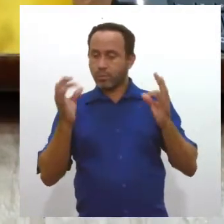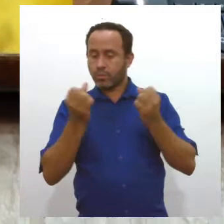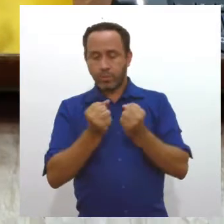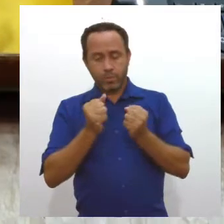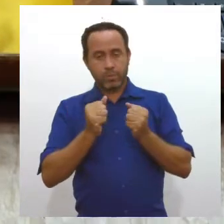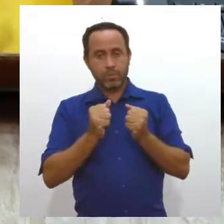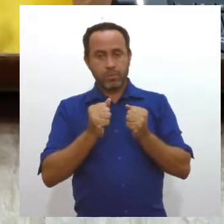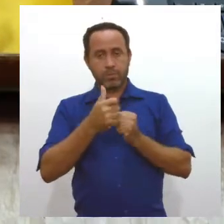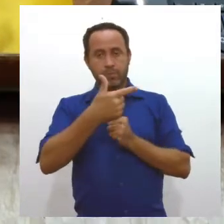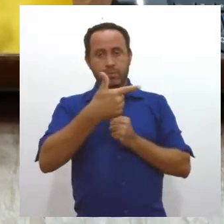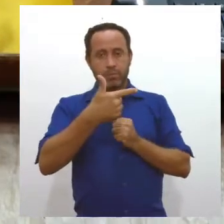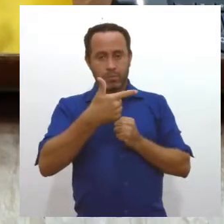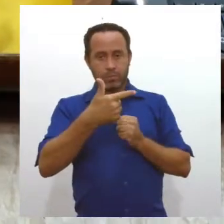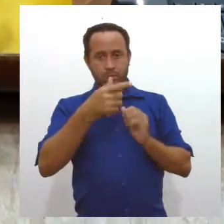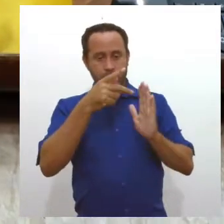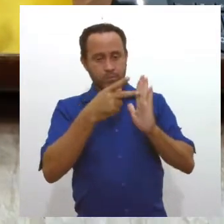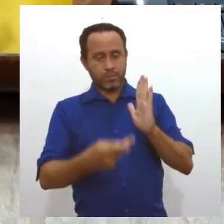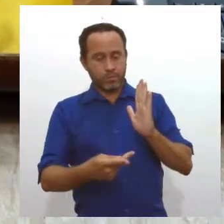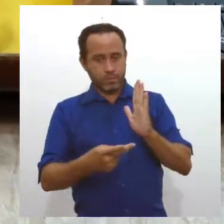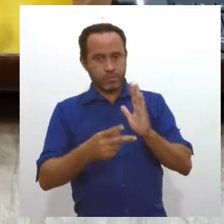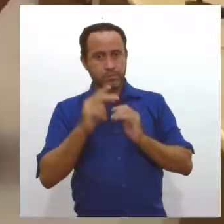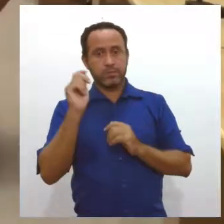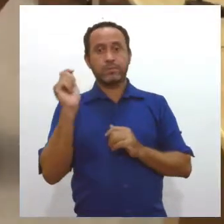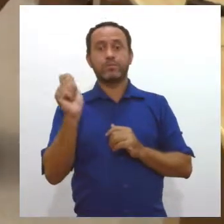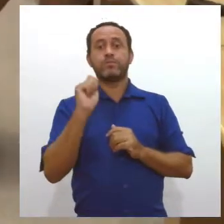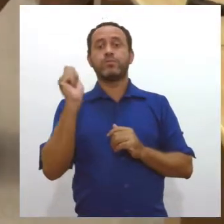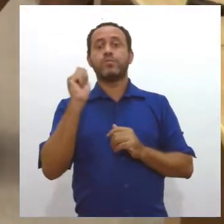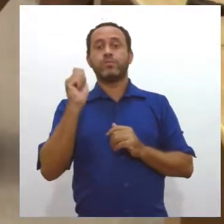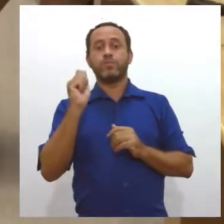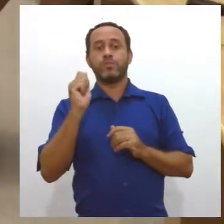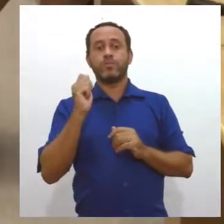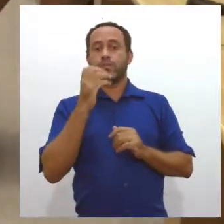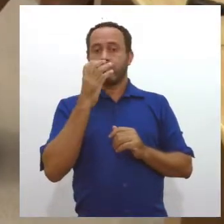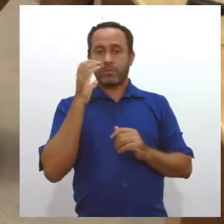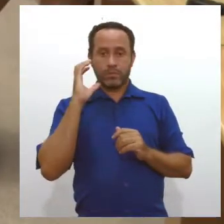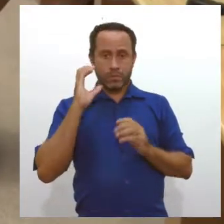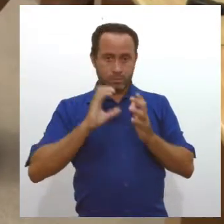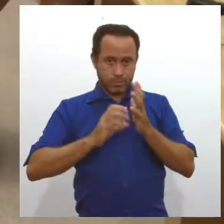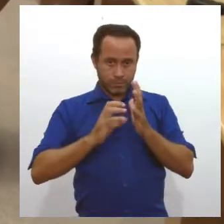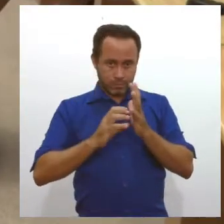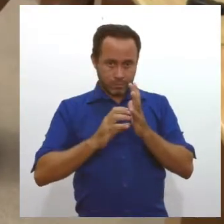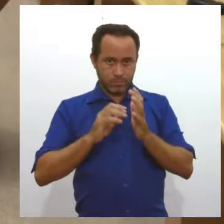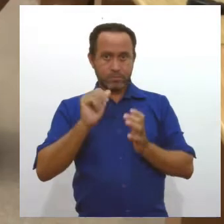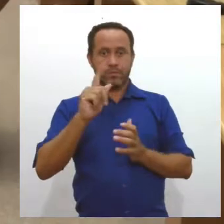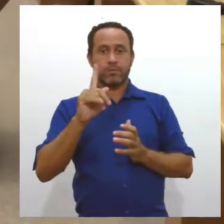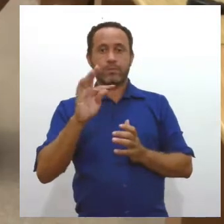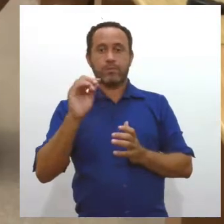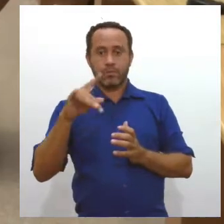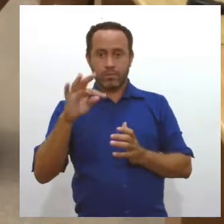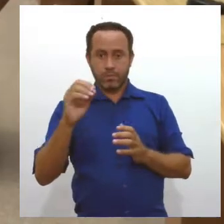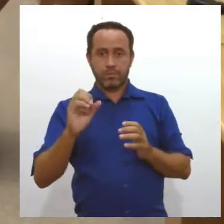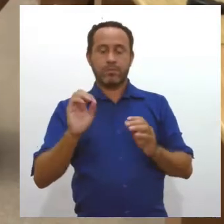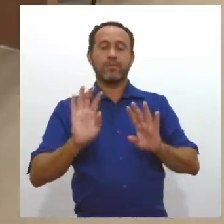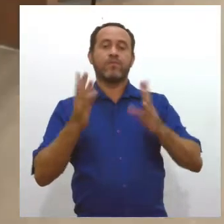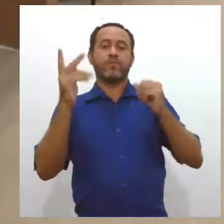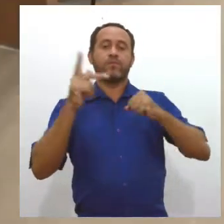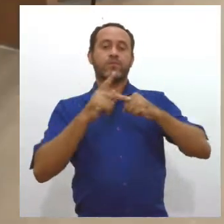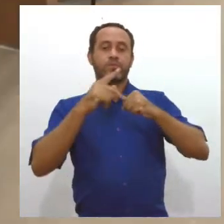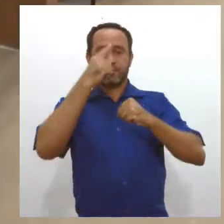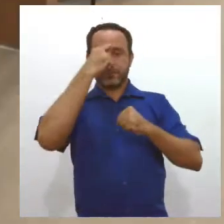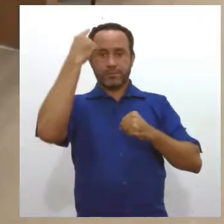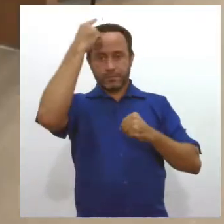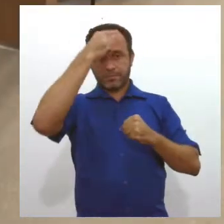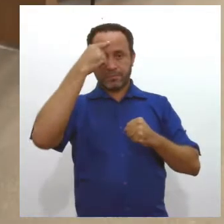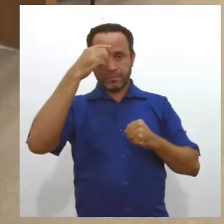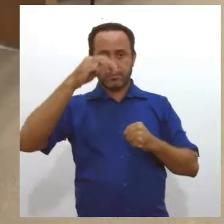final, dois projetos de lei ordinária e de autoria dos parlamentares. Um de autoria do deputado Adailton Martins, que declara a festa de São Pedro, da cidade de